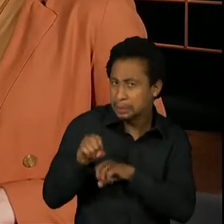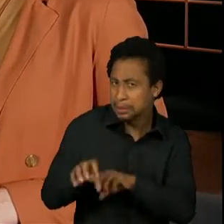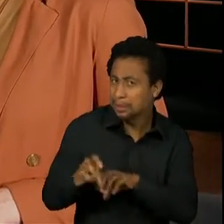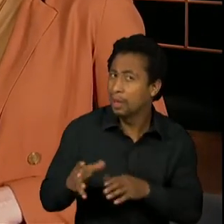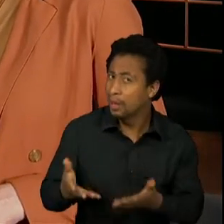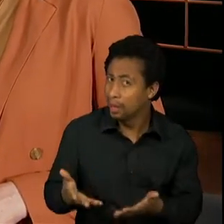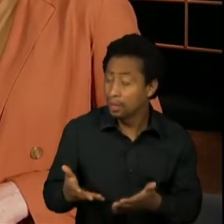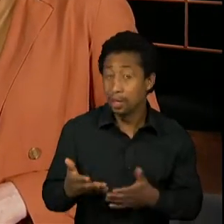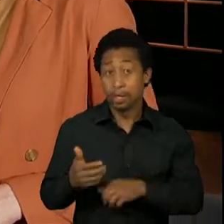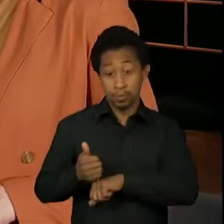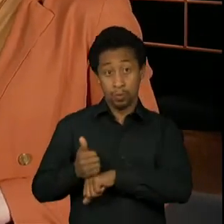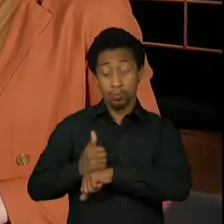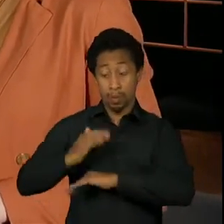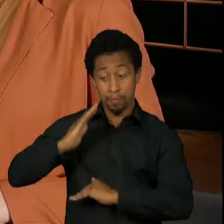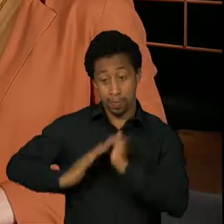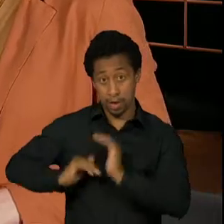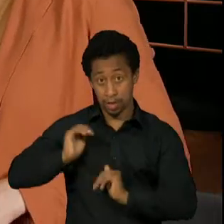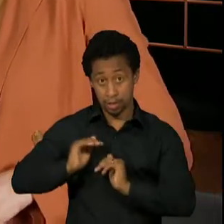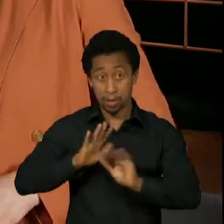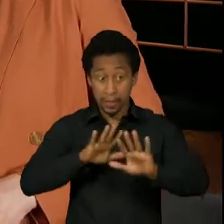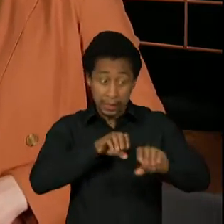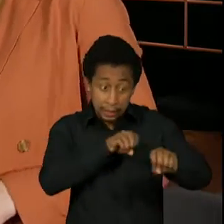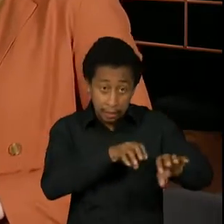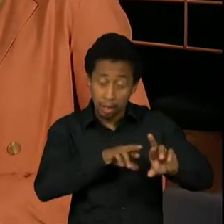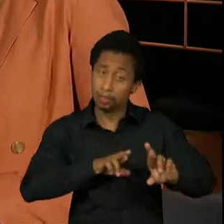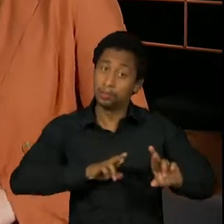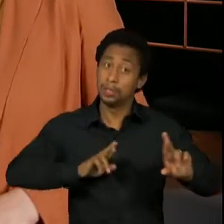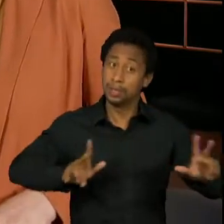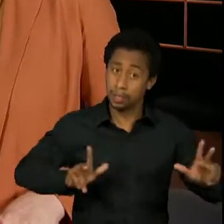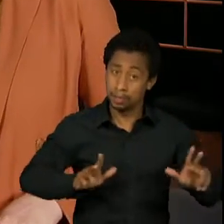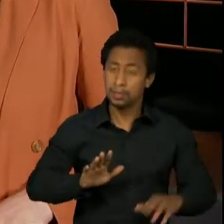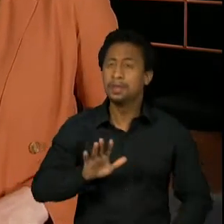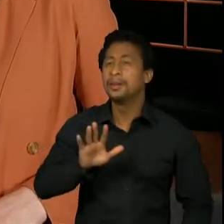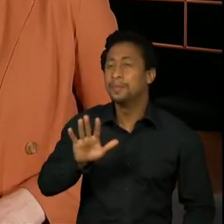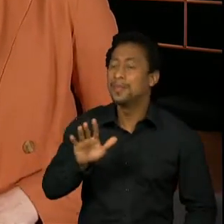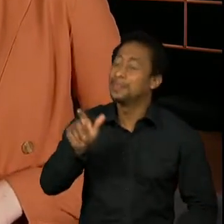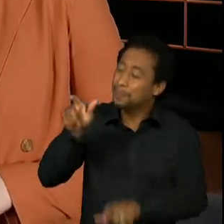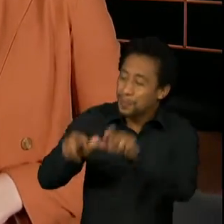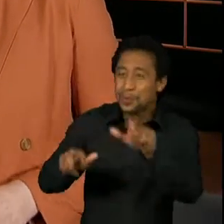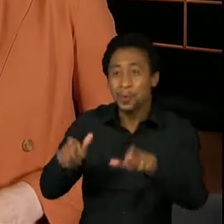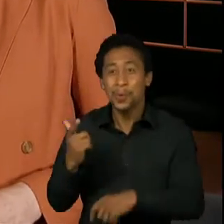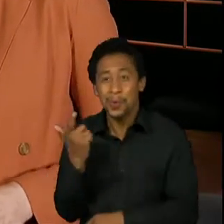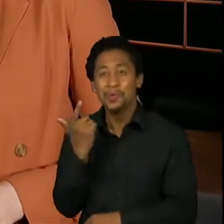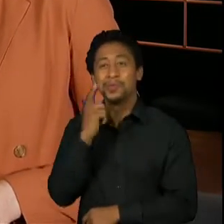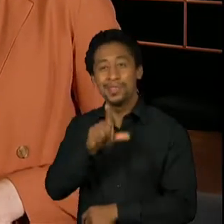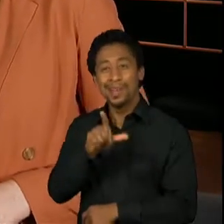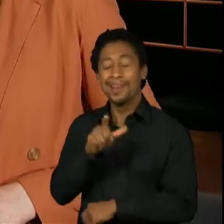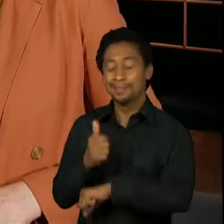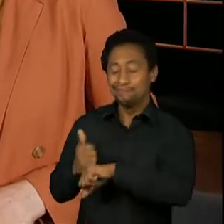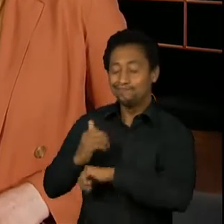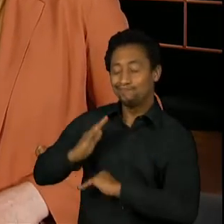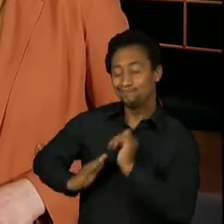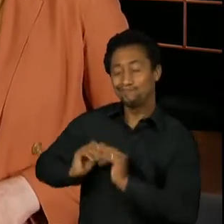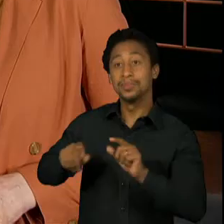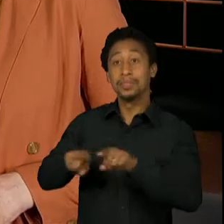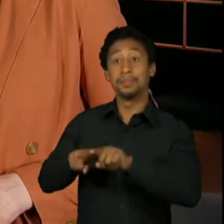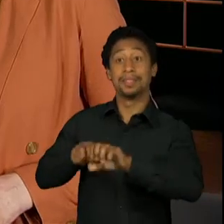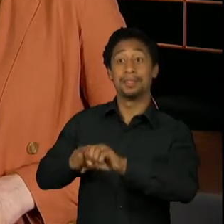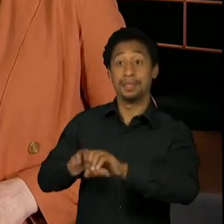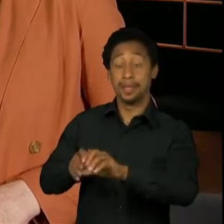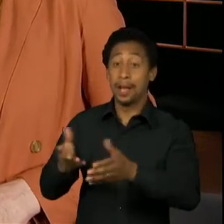e ensinar são coisas muito diferentes. Mas tem pessoas que conseguem unir. E a nossa convidada de hoje é uma atriz